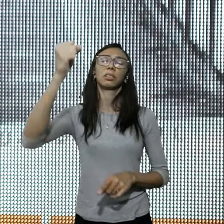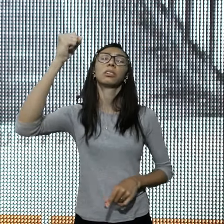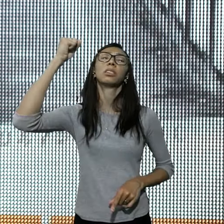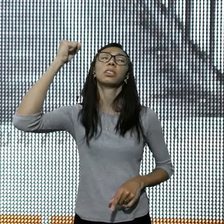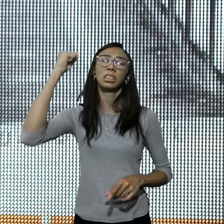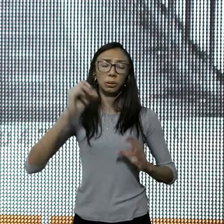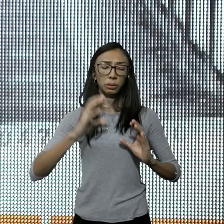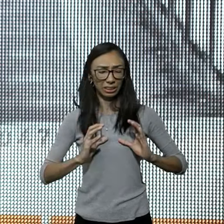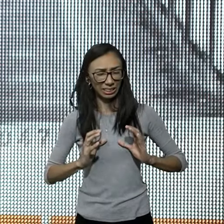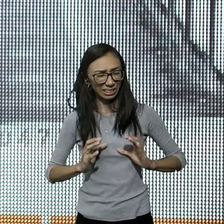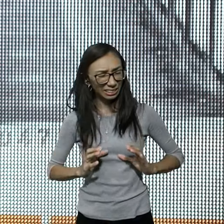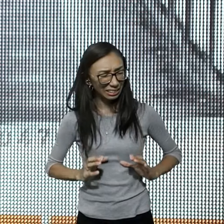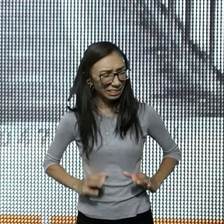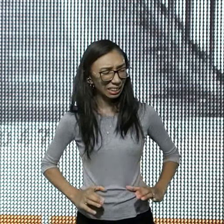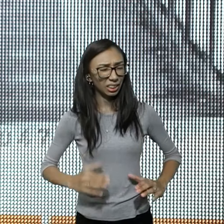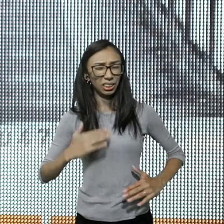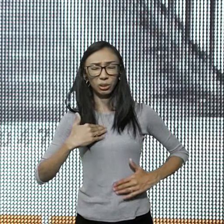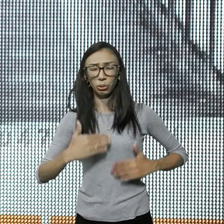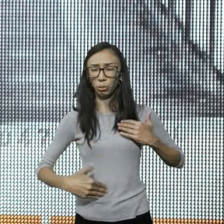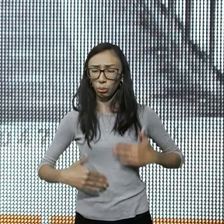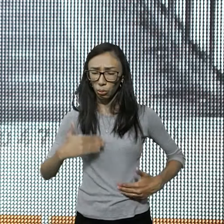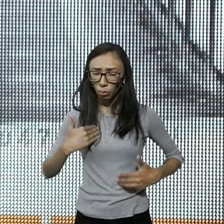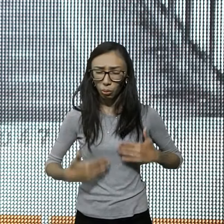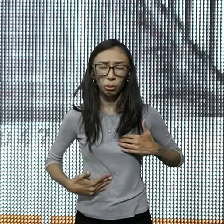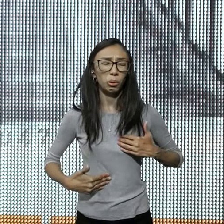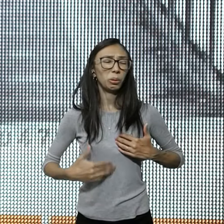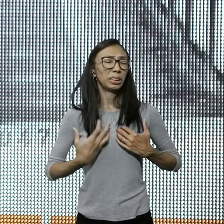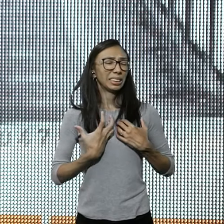cansaço físico, dos seus limites humanos,